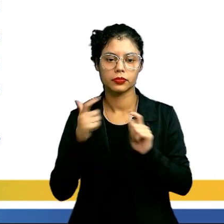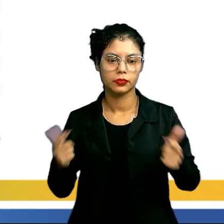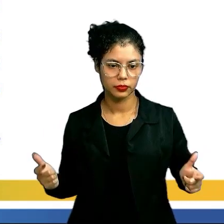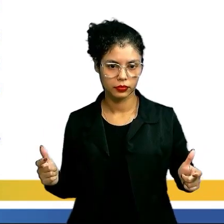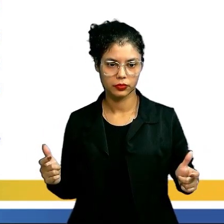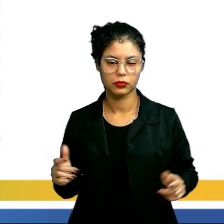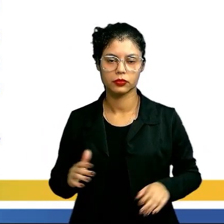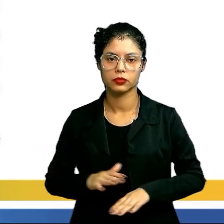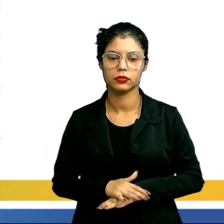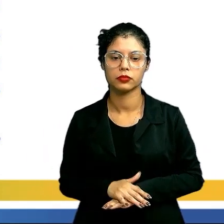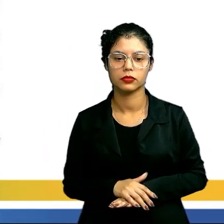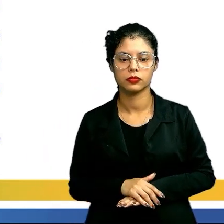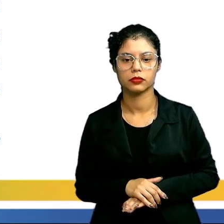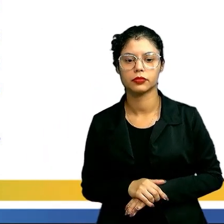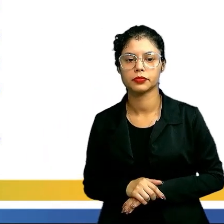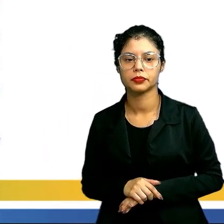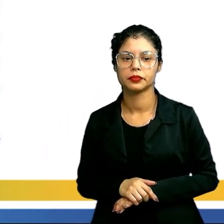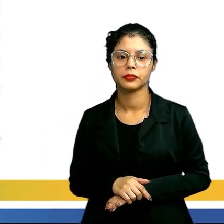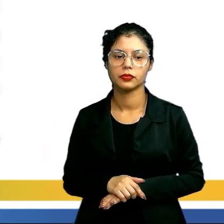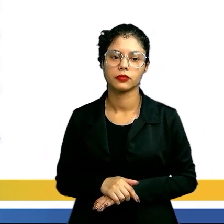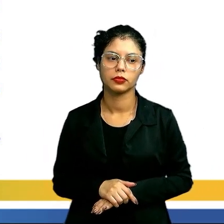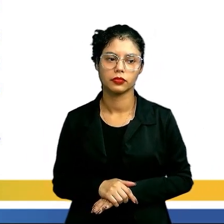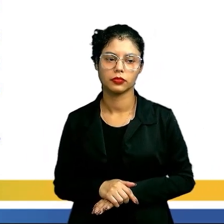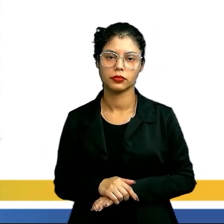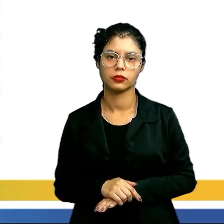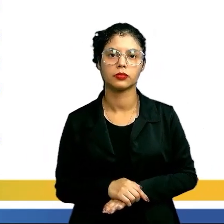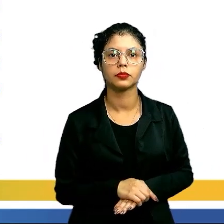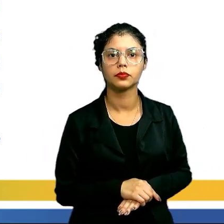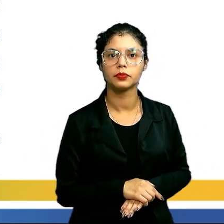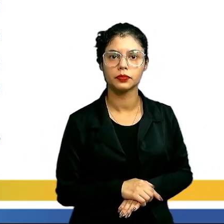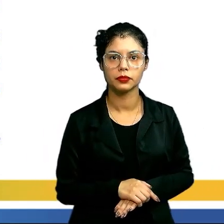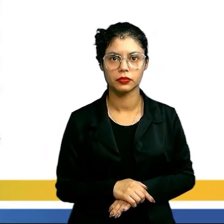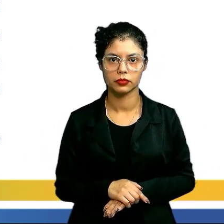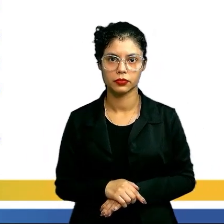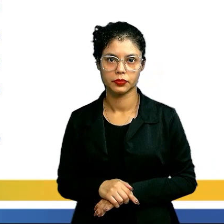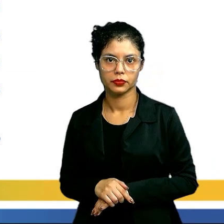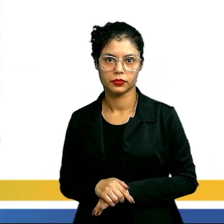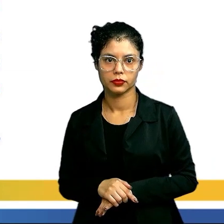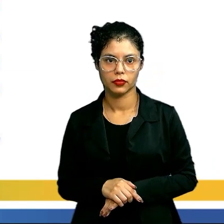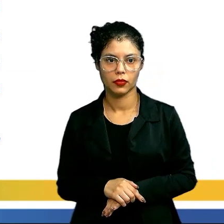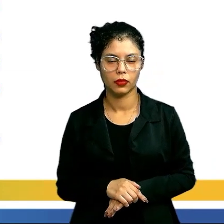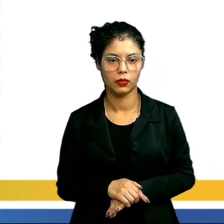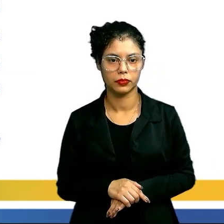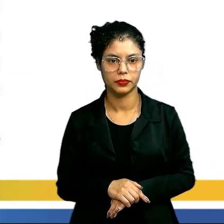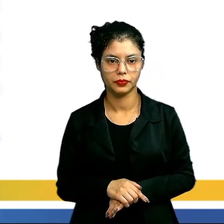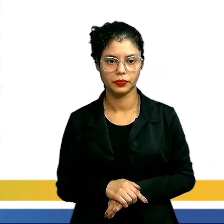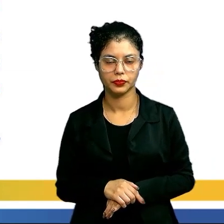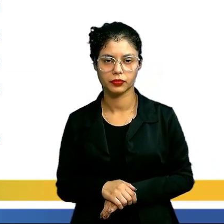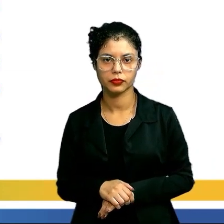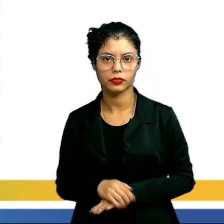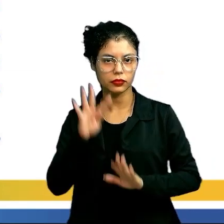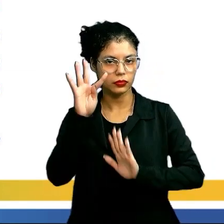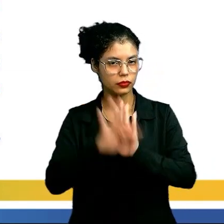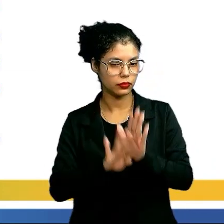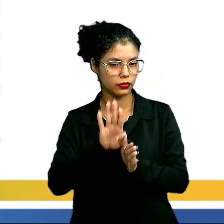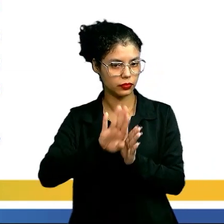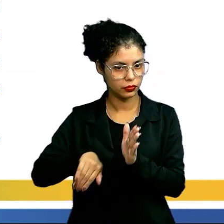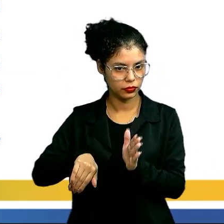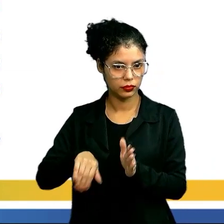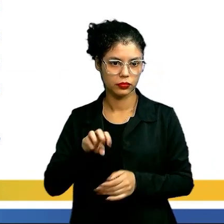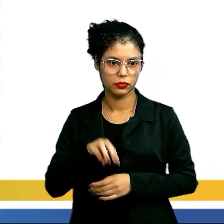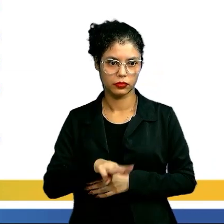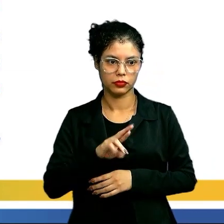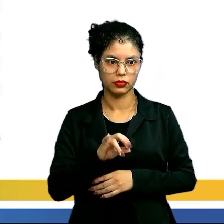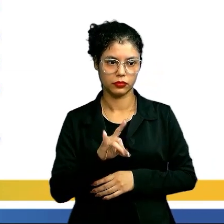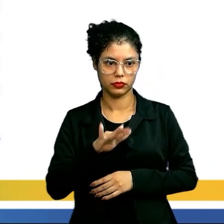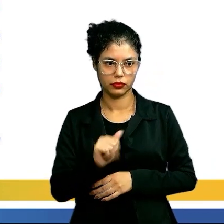representavam os interesses da maioria. Então, esse é um texto tirado da Maria